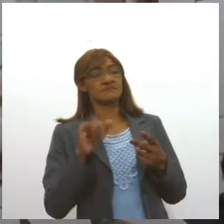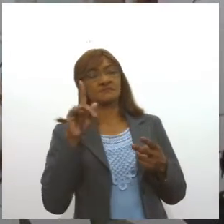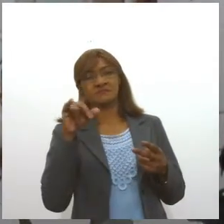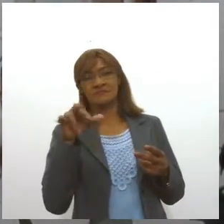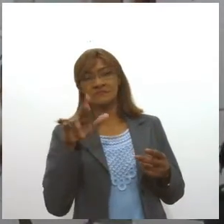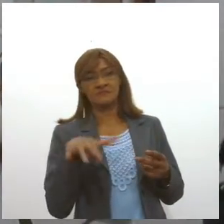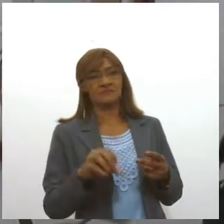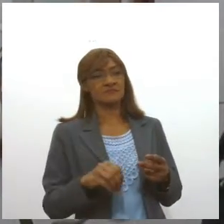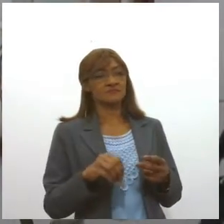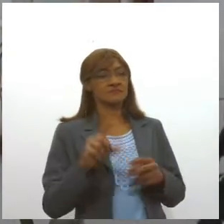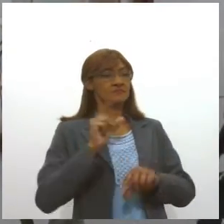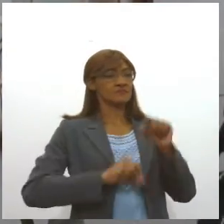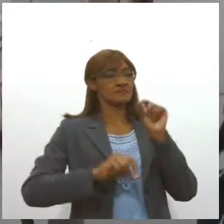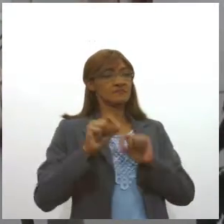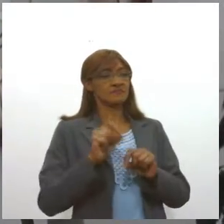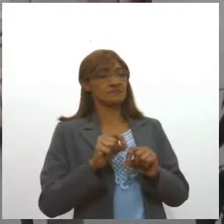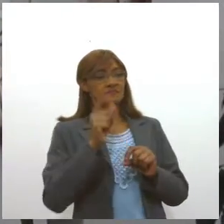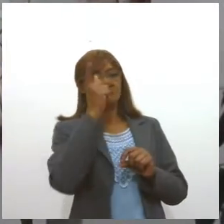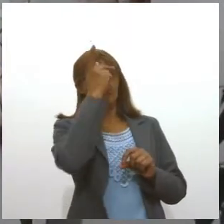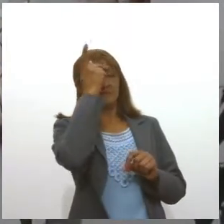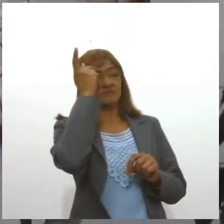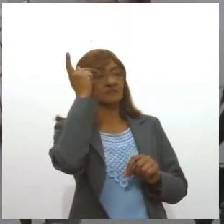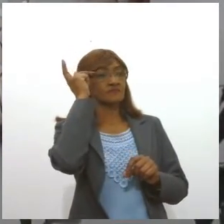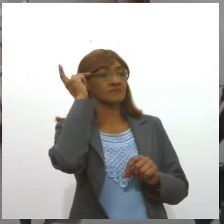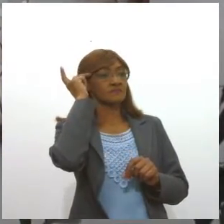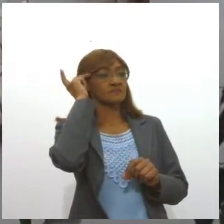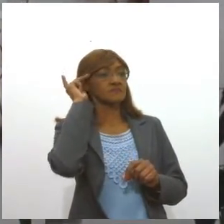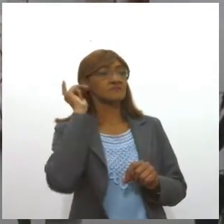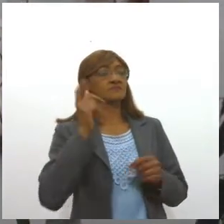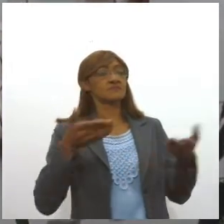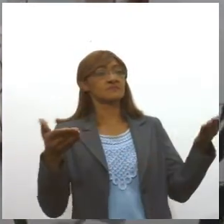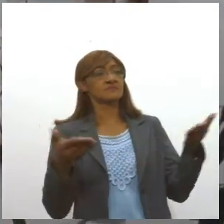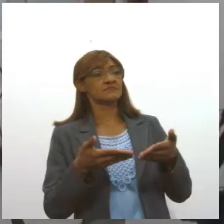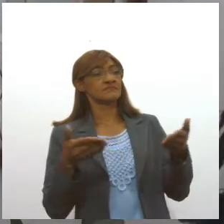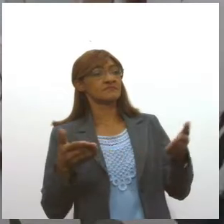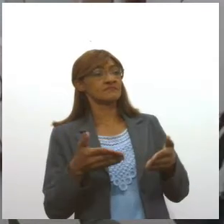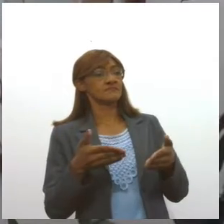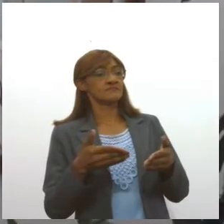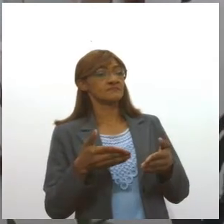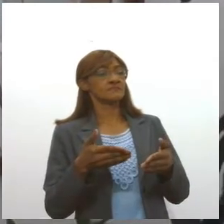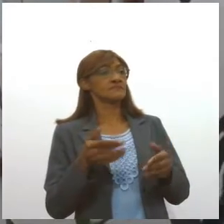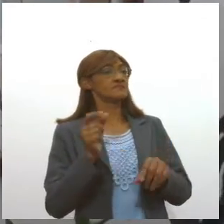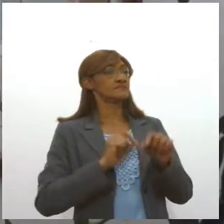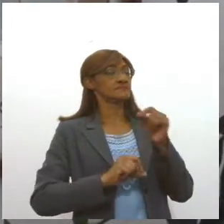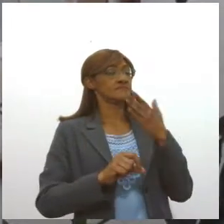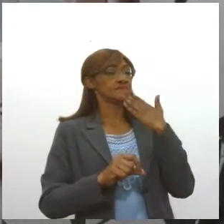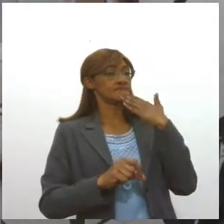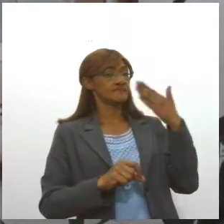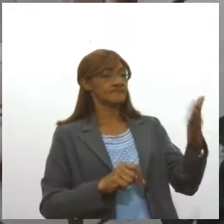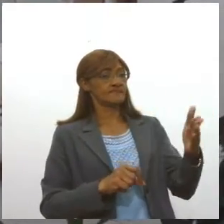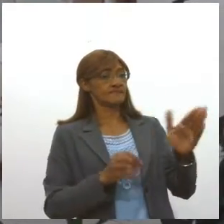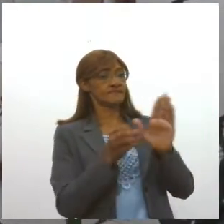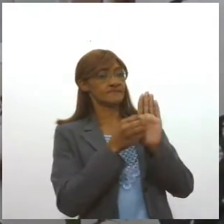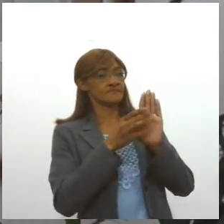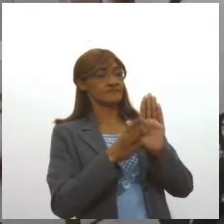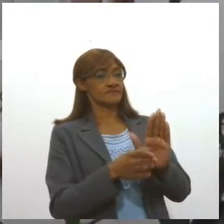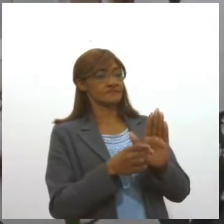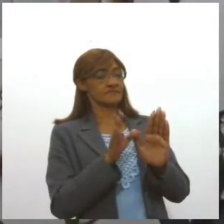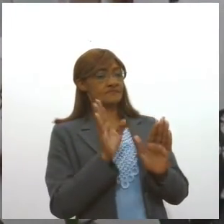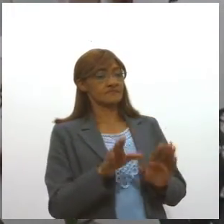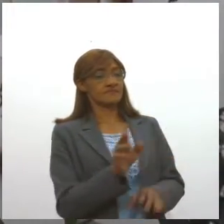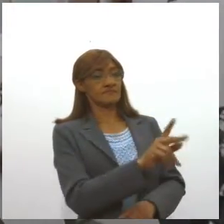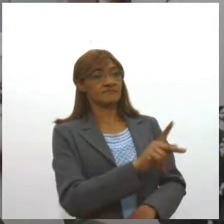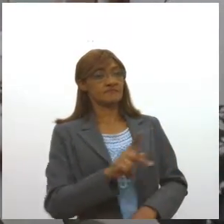o seguinte, a pessoa quer fazer uma queijaria, a primeira questão é solicitar, através de um requerimento ao presidente da Indagro,